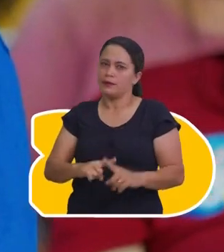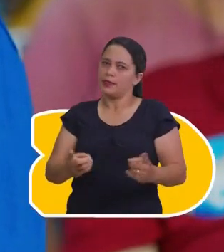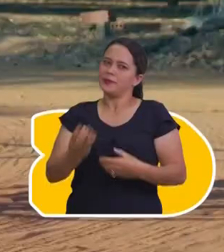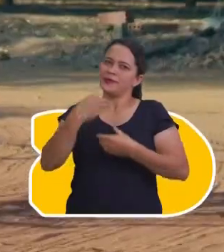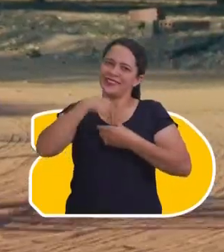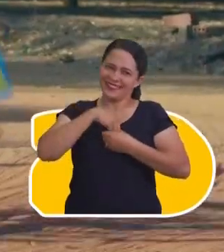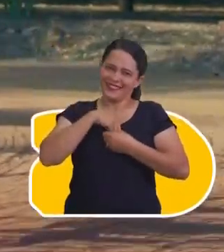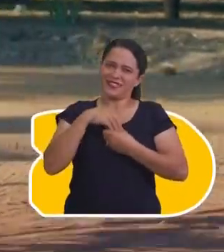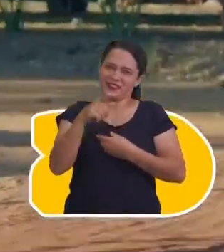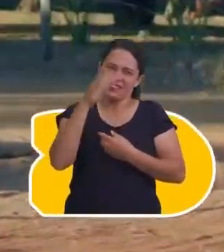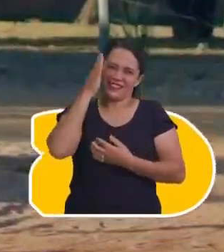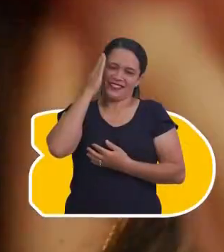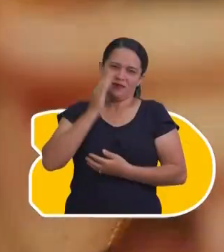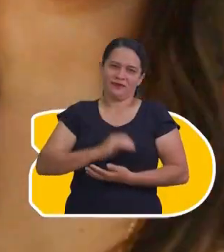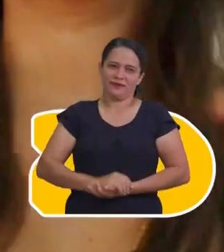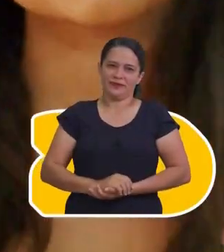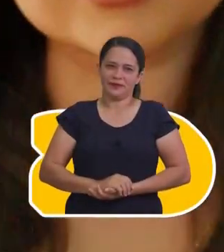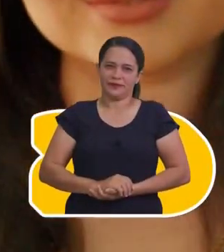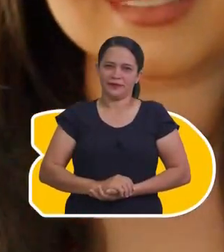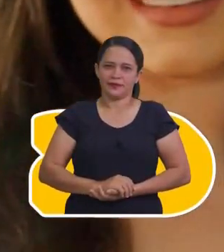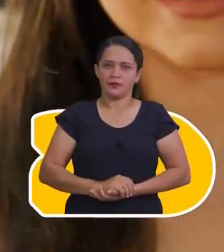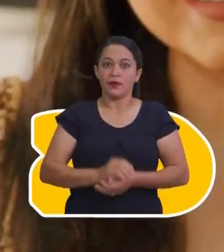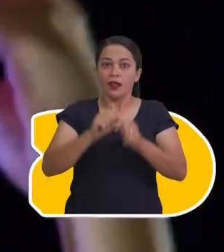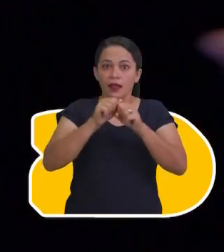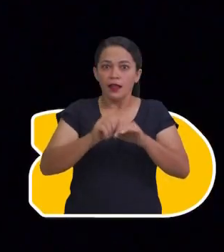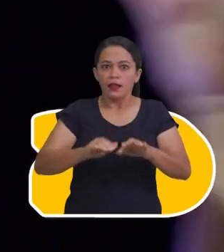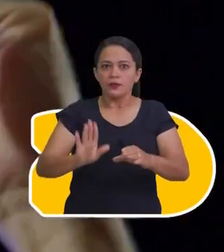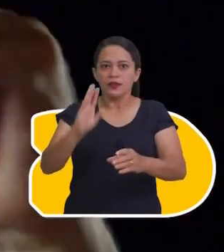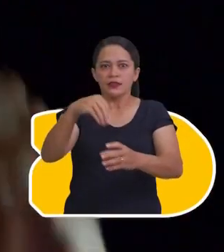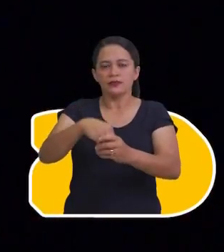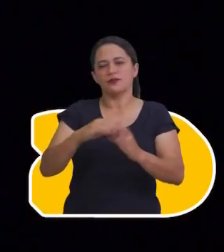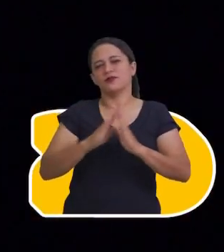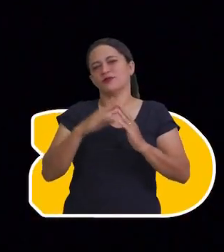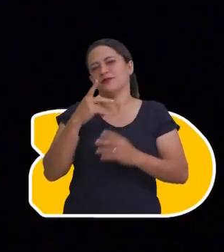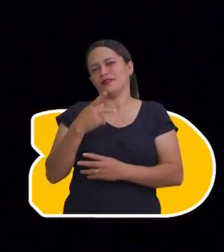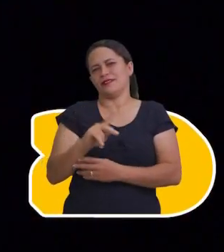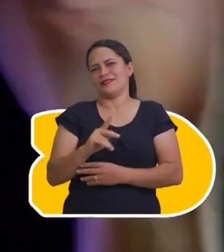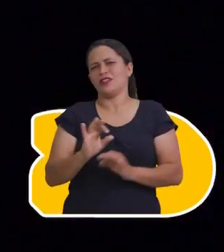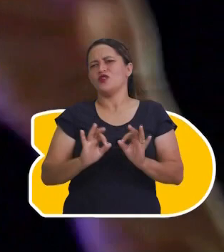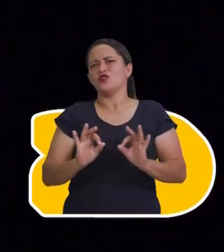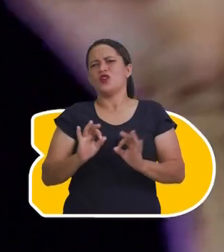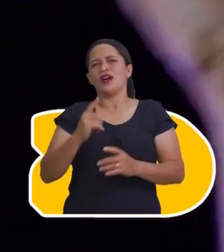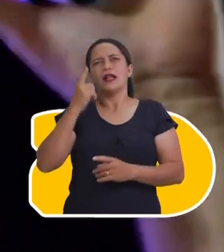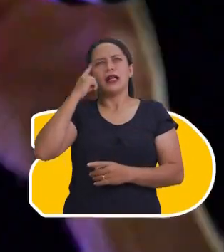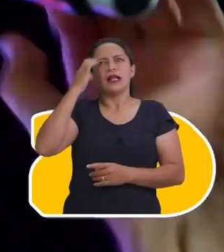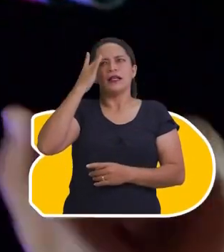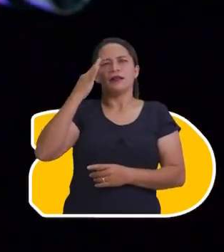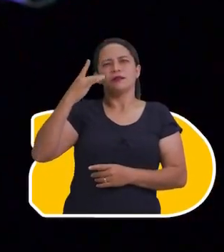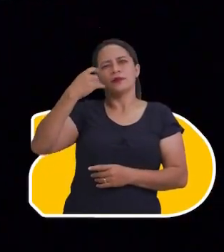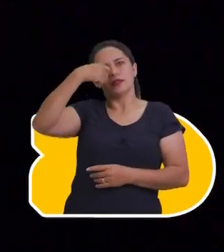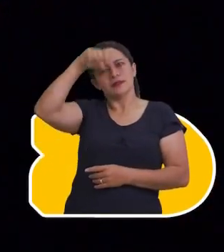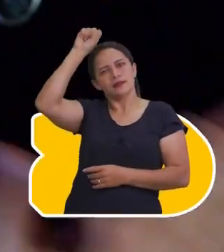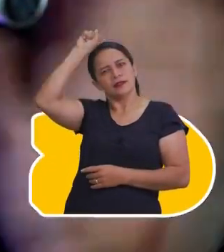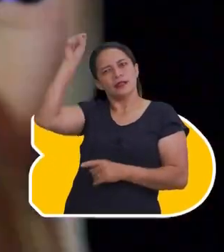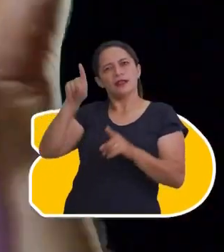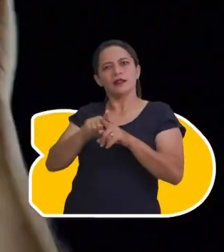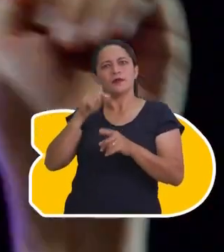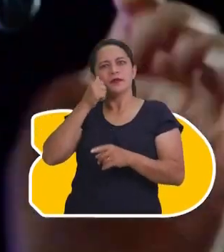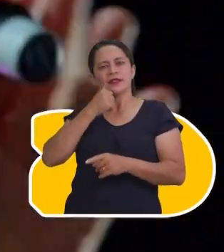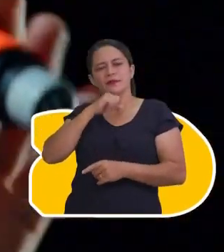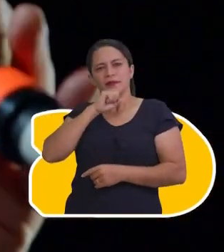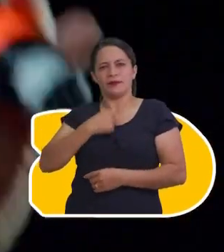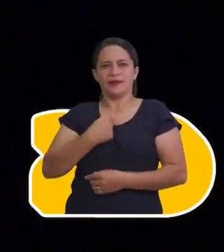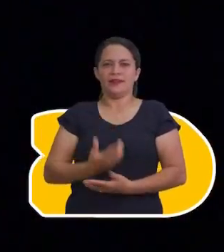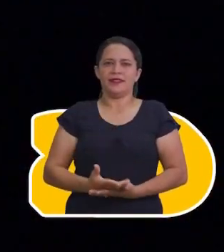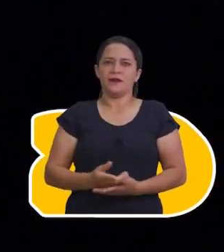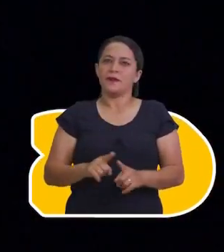calar. Mas, portanto, você sabe. Levem para as suas casas, não apenas a lembrança de Siqueira e